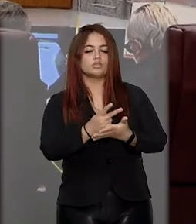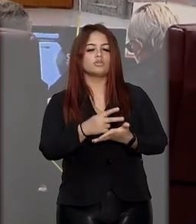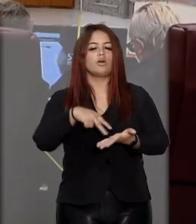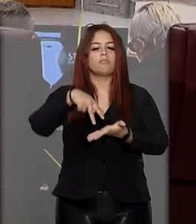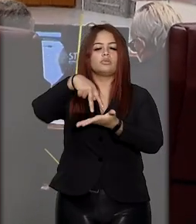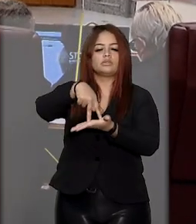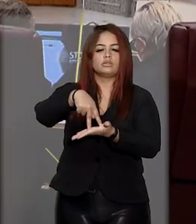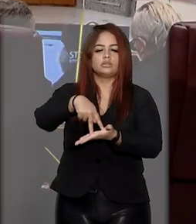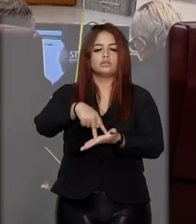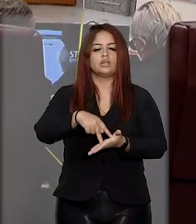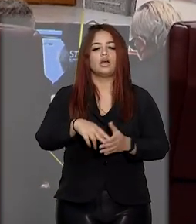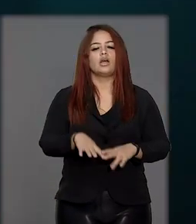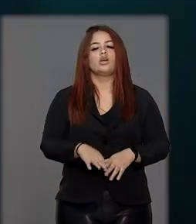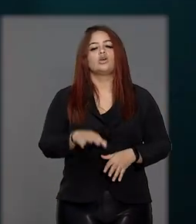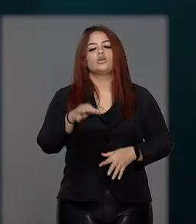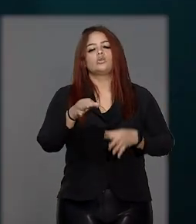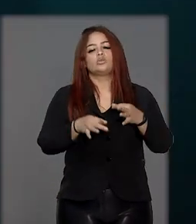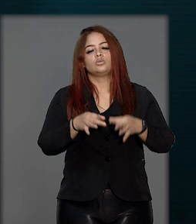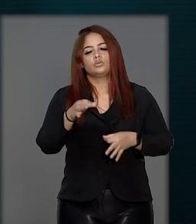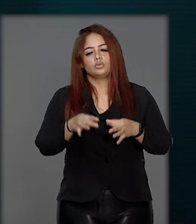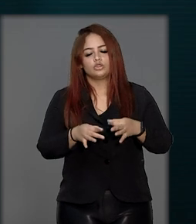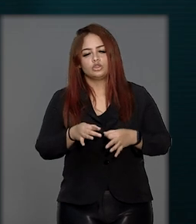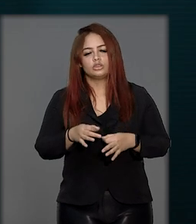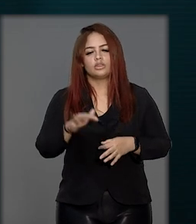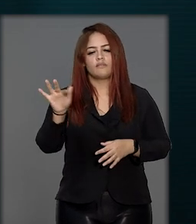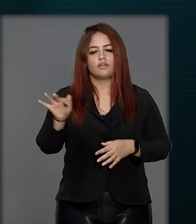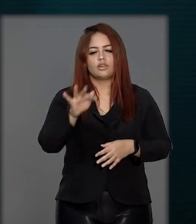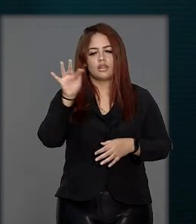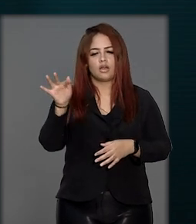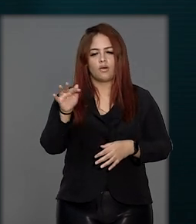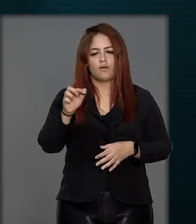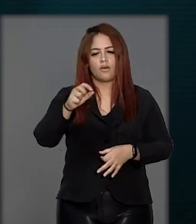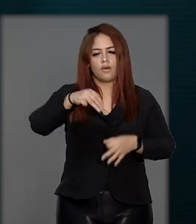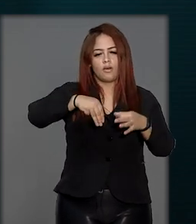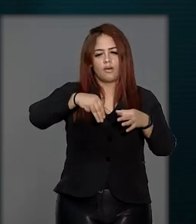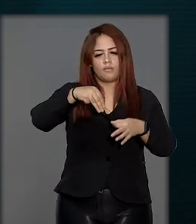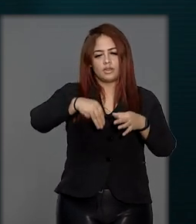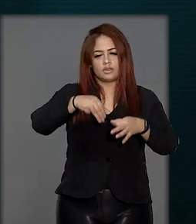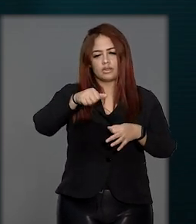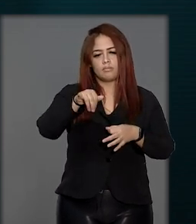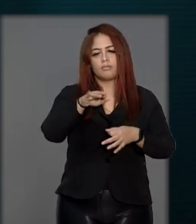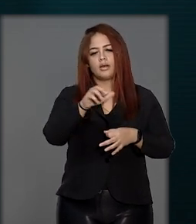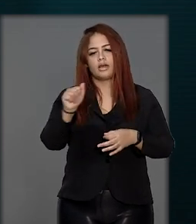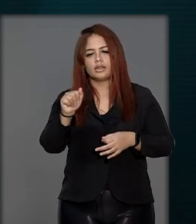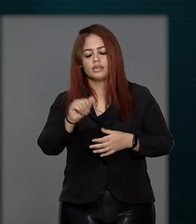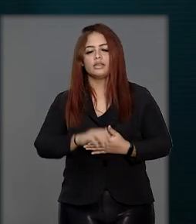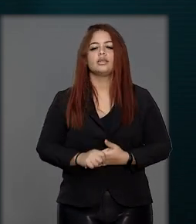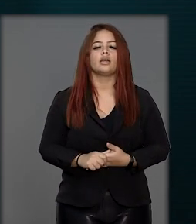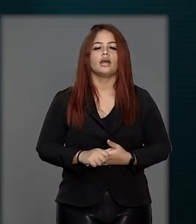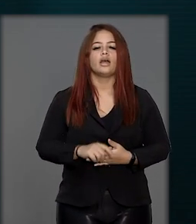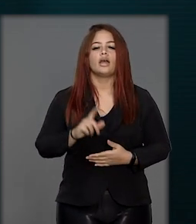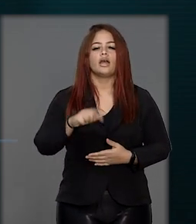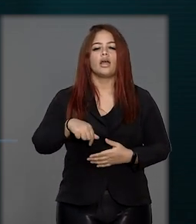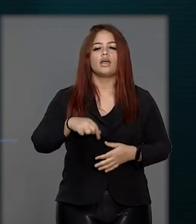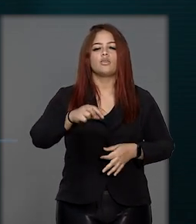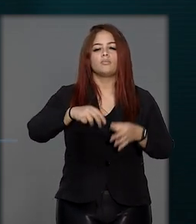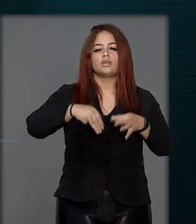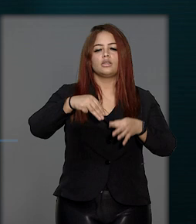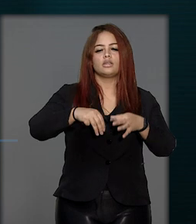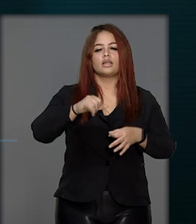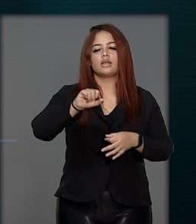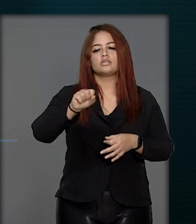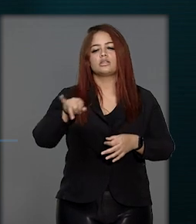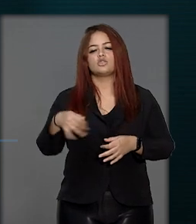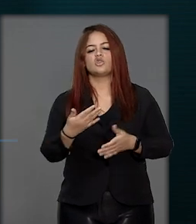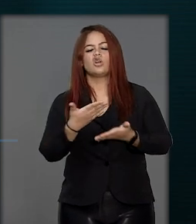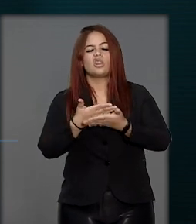Conselho da Justiça Federal. A ministra Maria Tereza, atual Corregedora Nacional de Justiça, é ministra do STJ desde